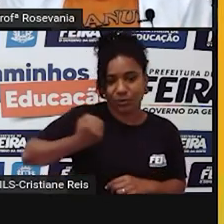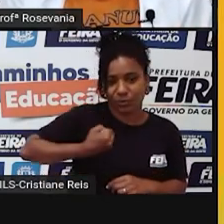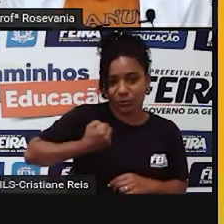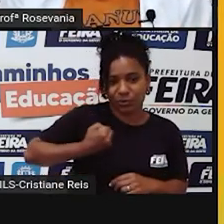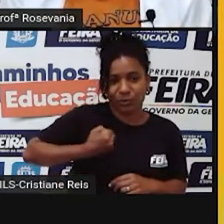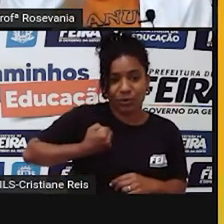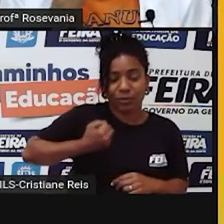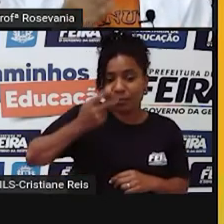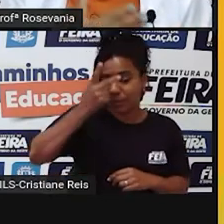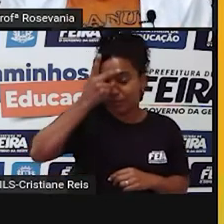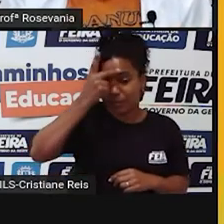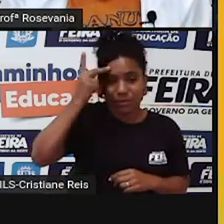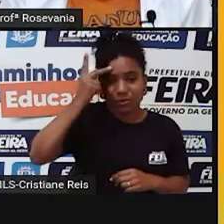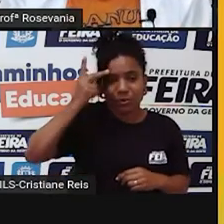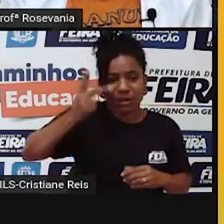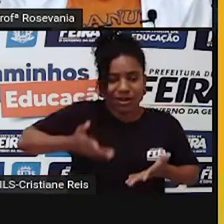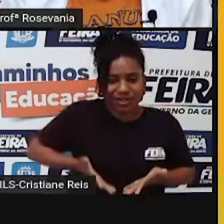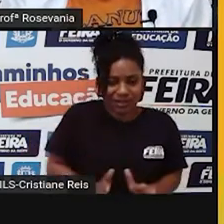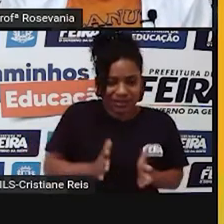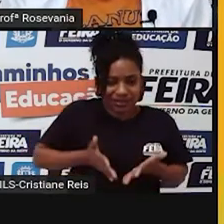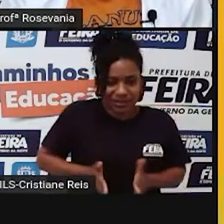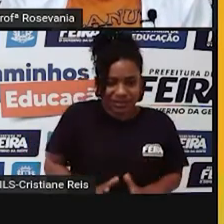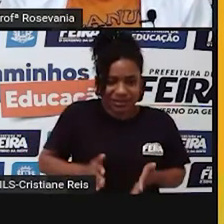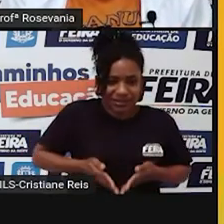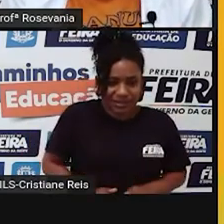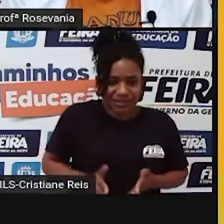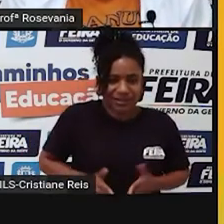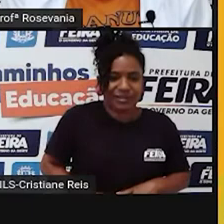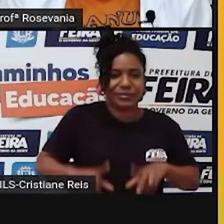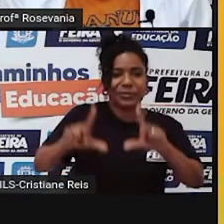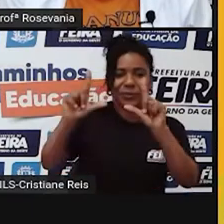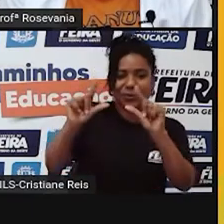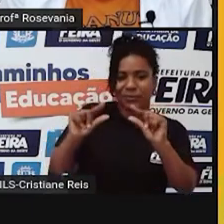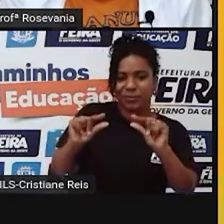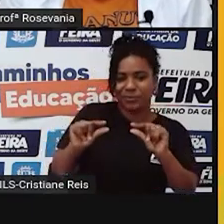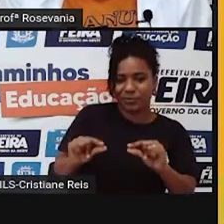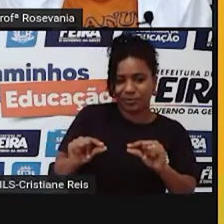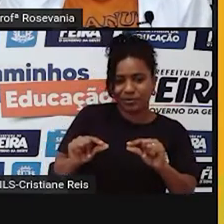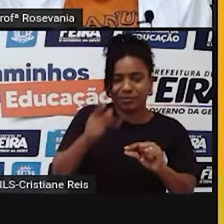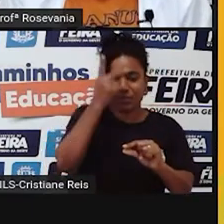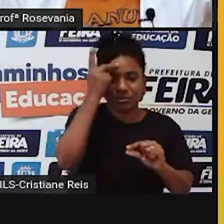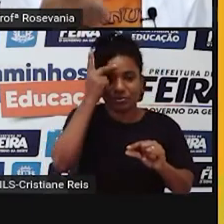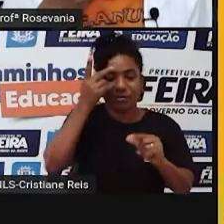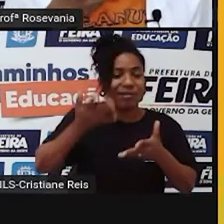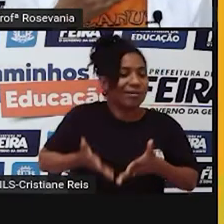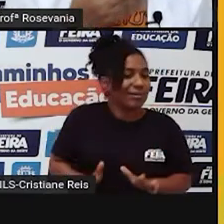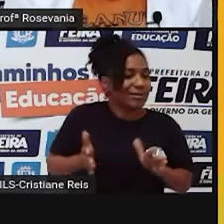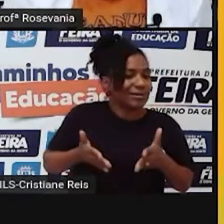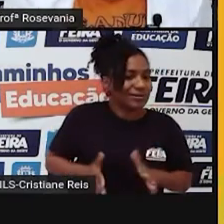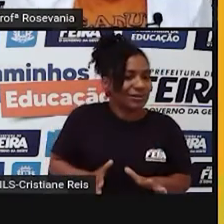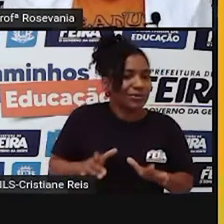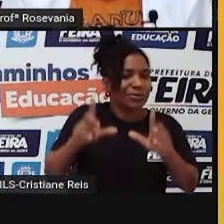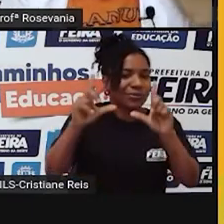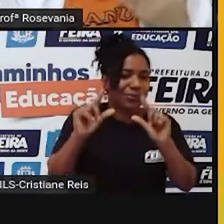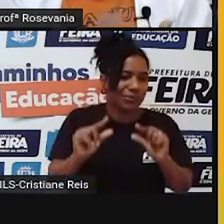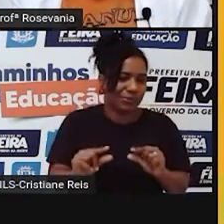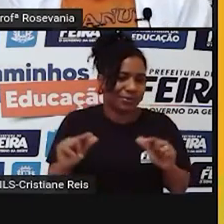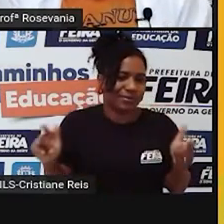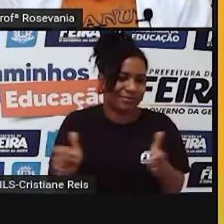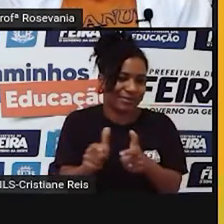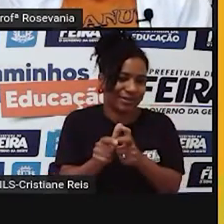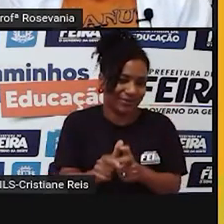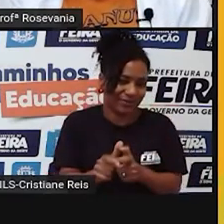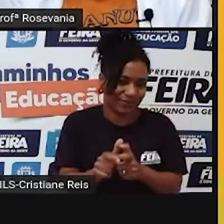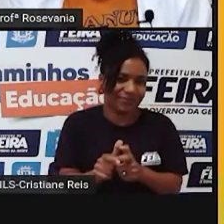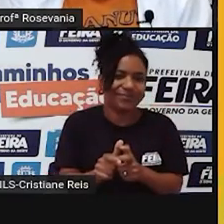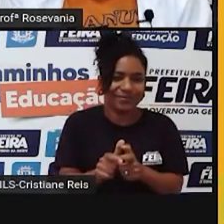nascimentos. Então, houve uma queda na taxa de natalidade, que é o número de pessoas que nascem em um determinado lugar, em um